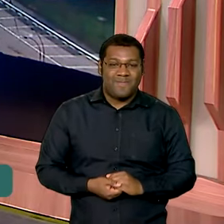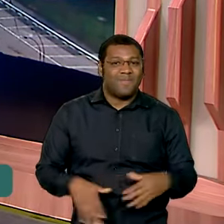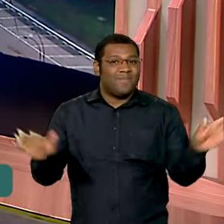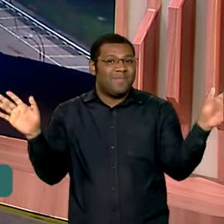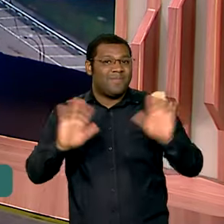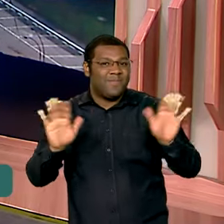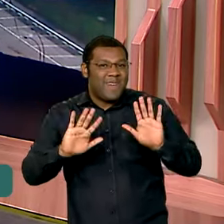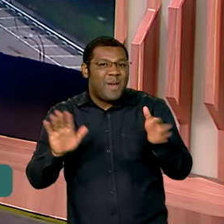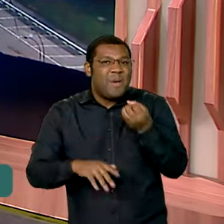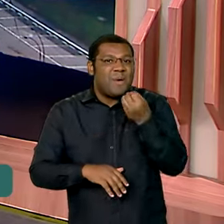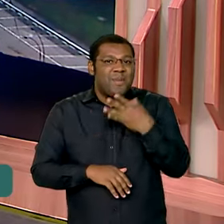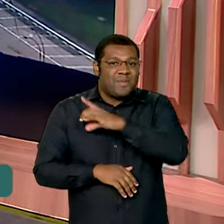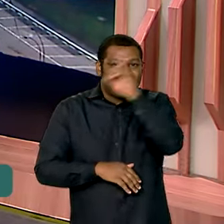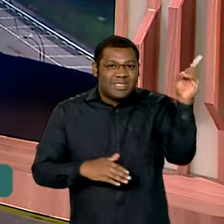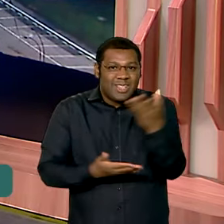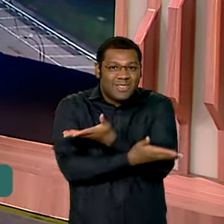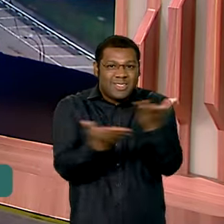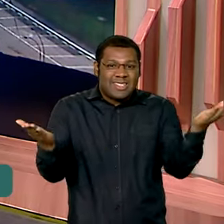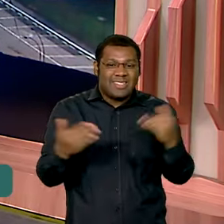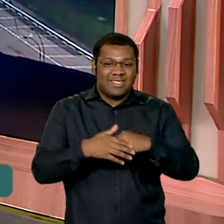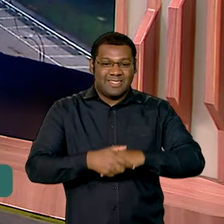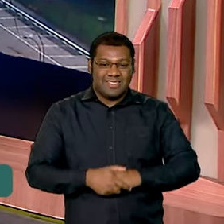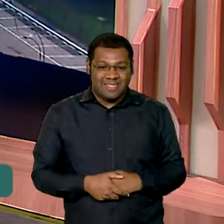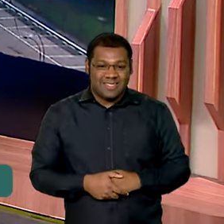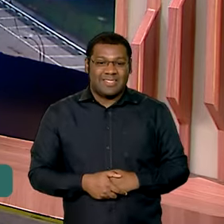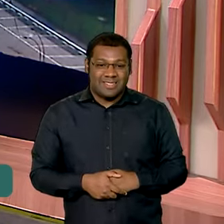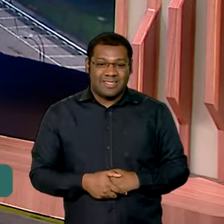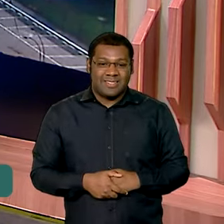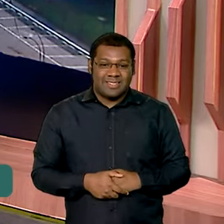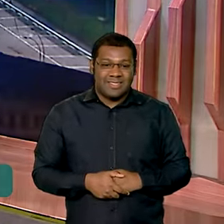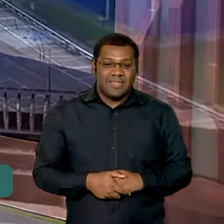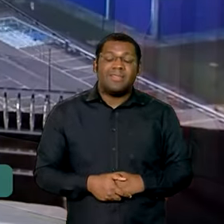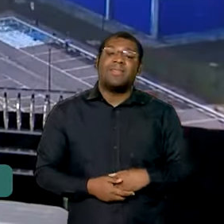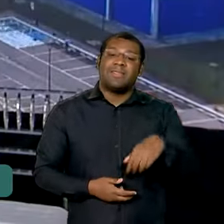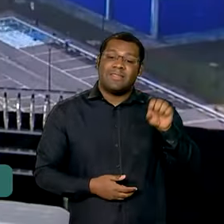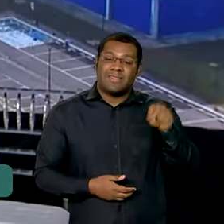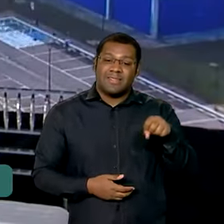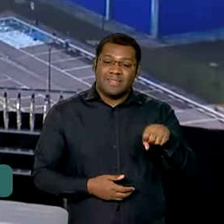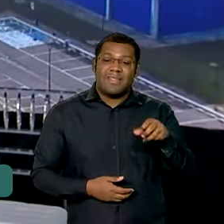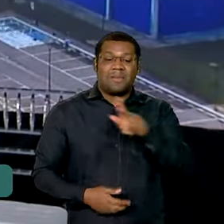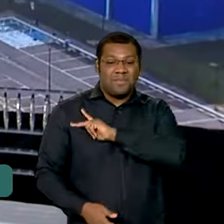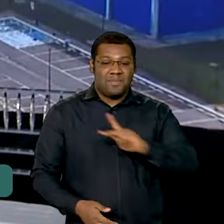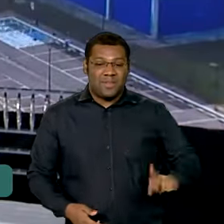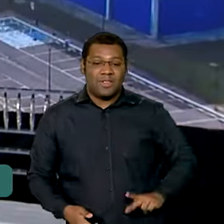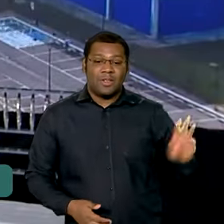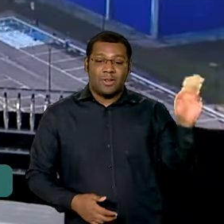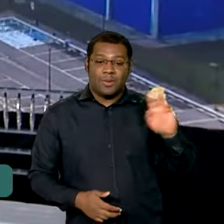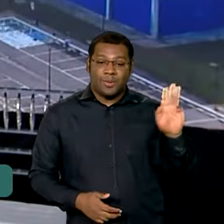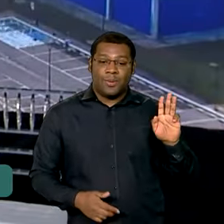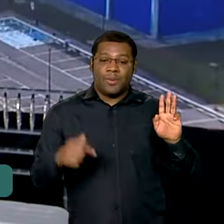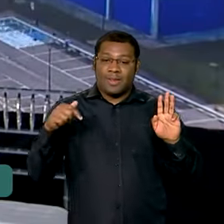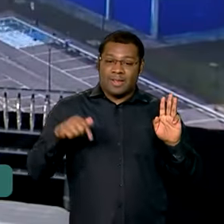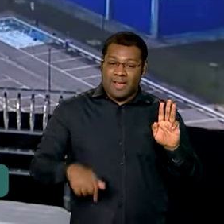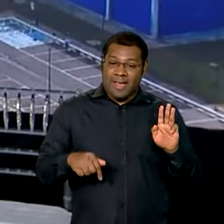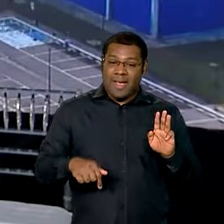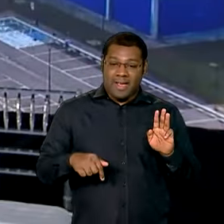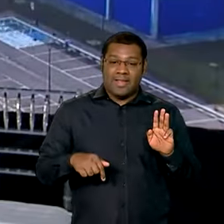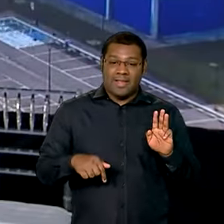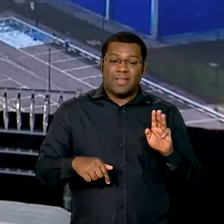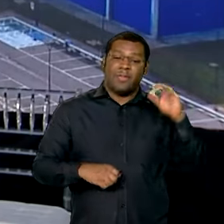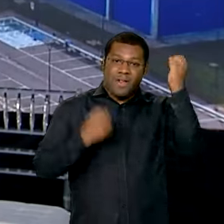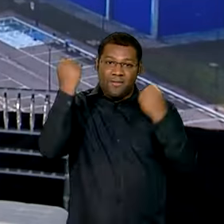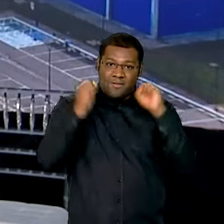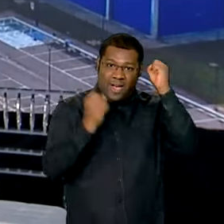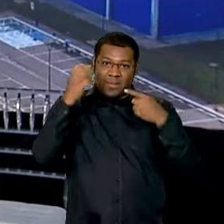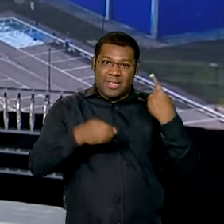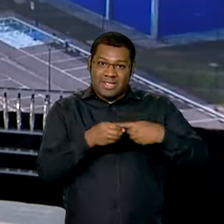Oi, Vanessa. Bom dia para você, bom dia a todos que acompanham o canal GOV. É isso mesmo, o presidente Lula já está sendo esperado aqui na fábrica